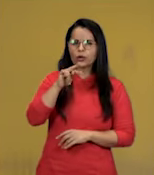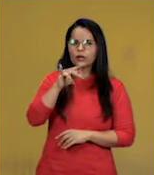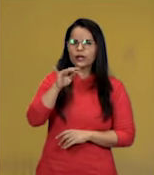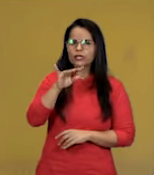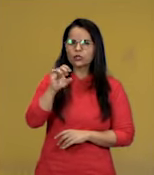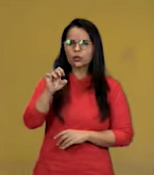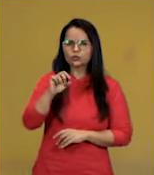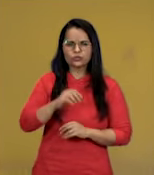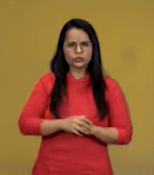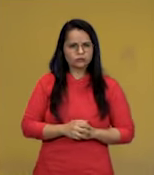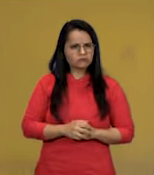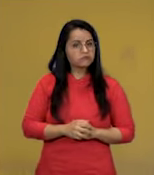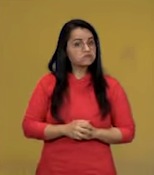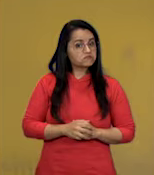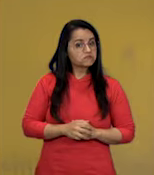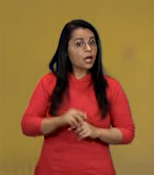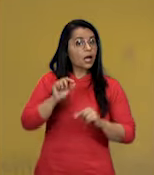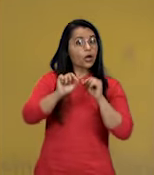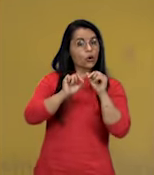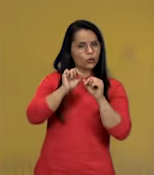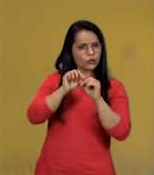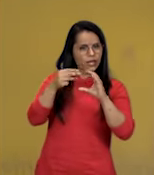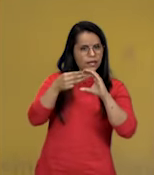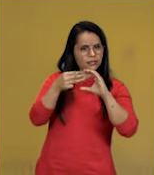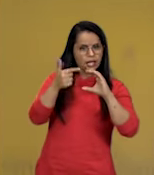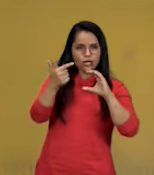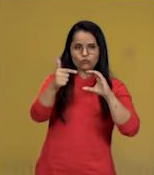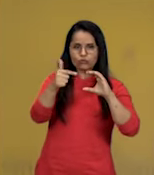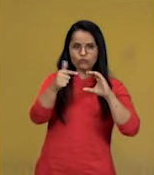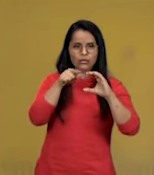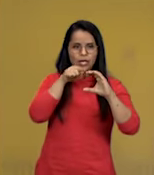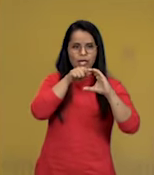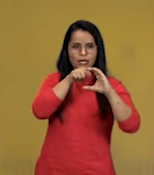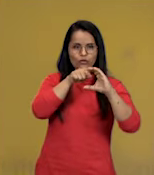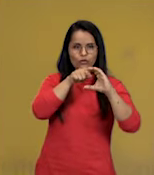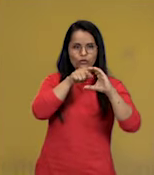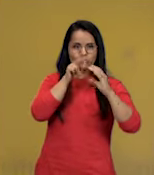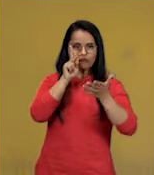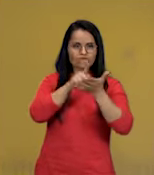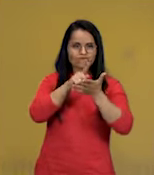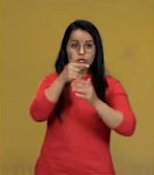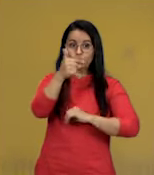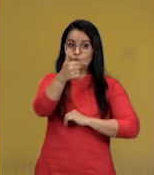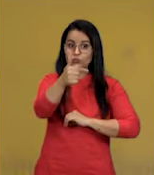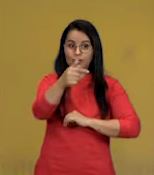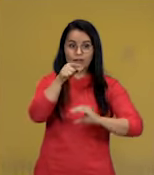A célula procarionte é aquela que não possui núcleo verdadeiro.